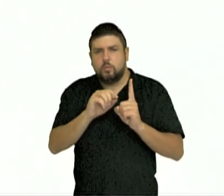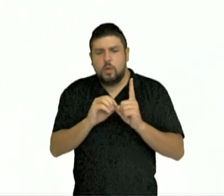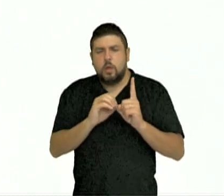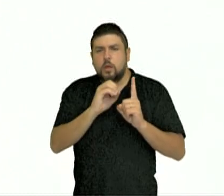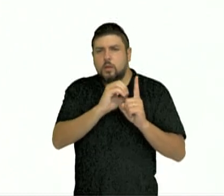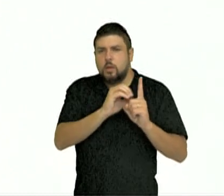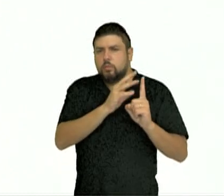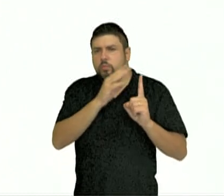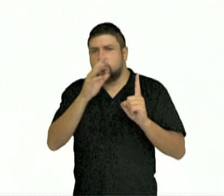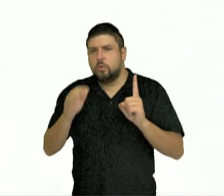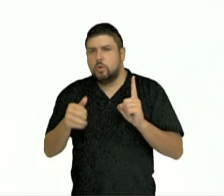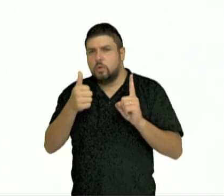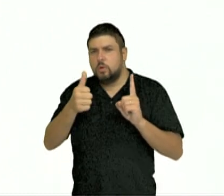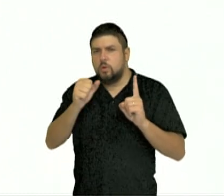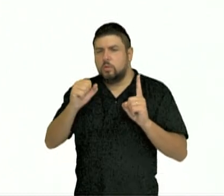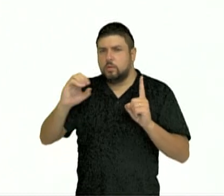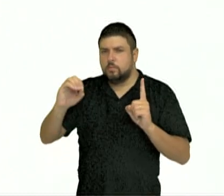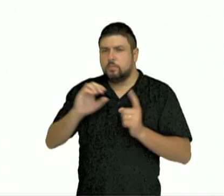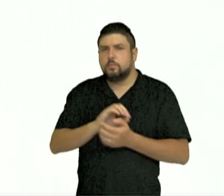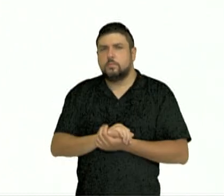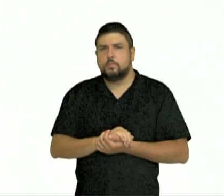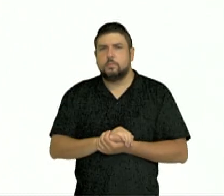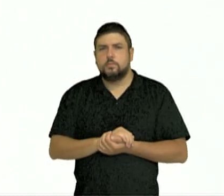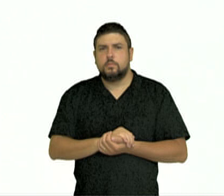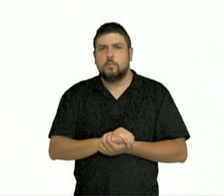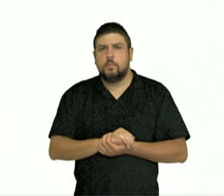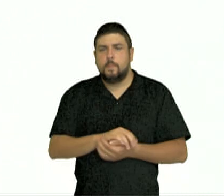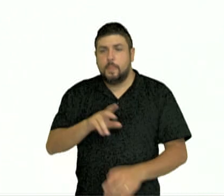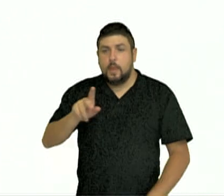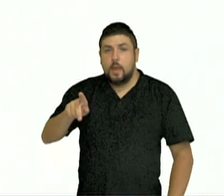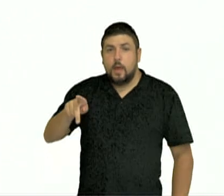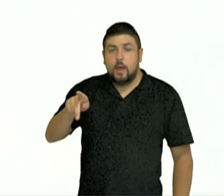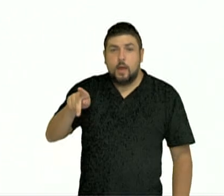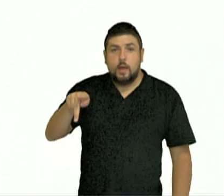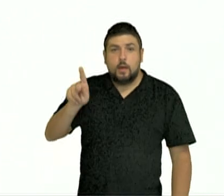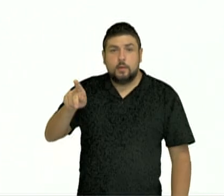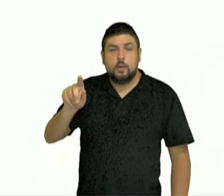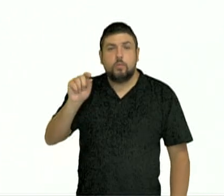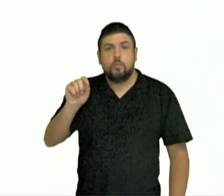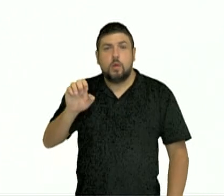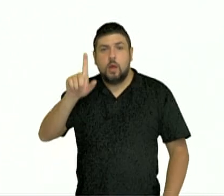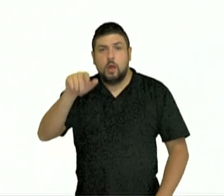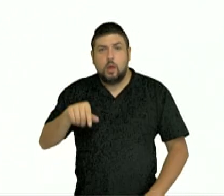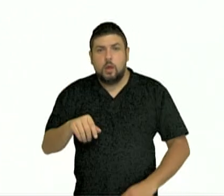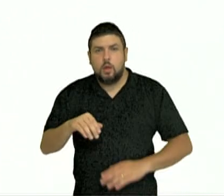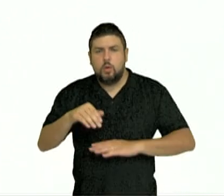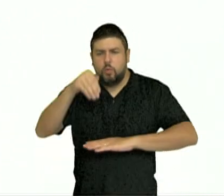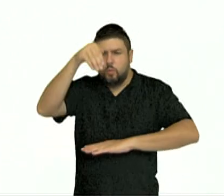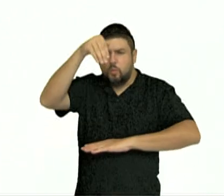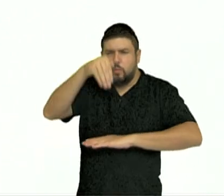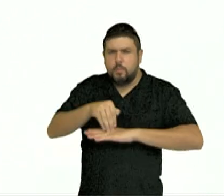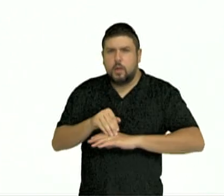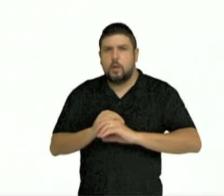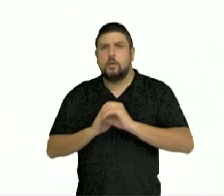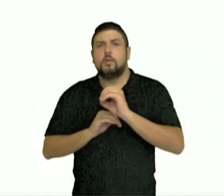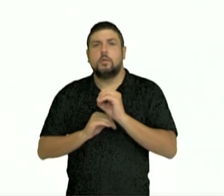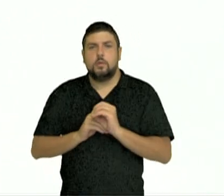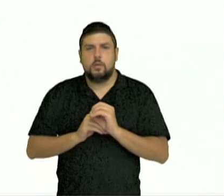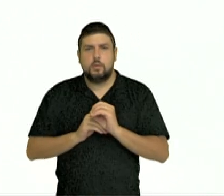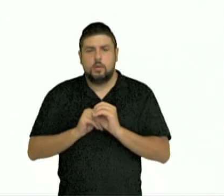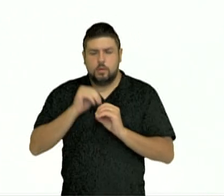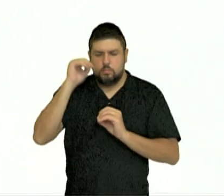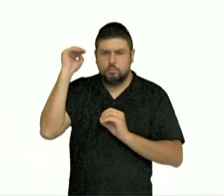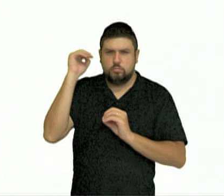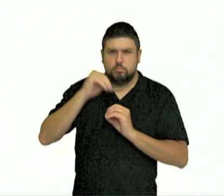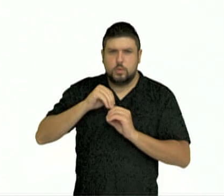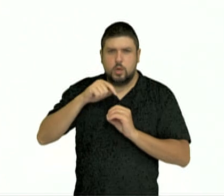180 casas. Já a escala Kelvin trabalha com o zero absoluto, onde as partículas